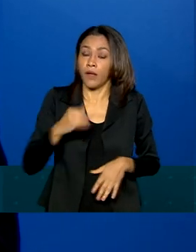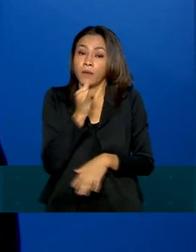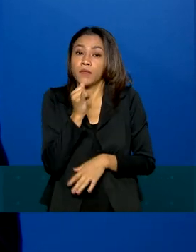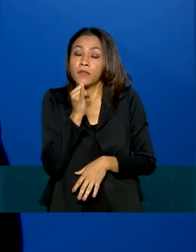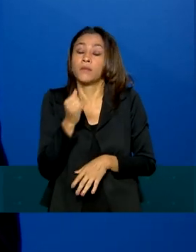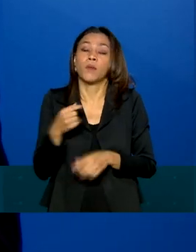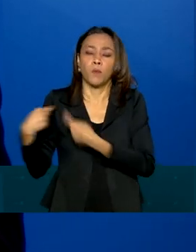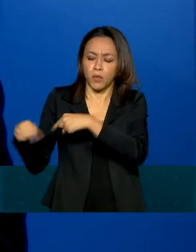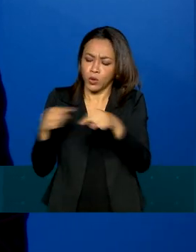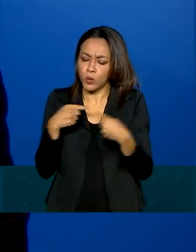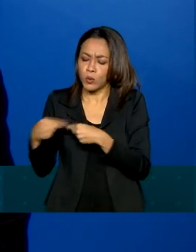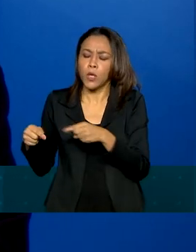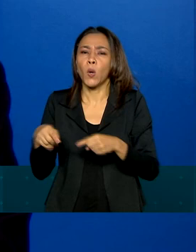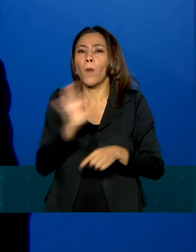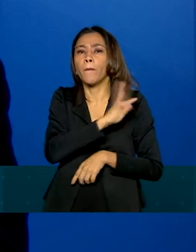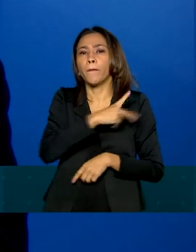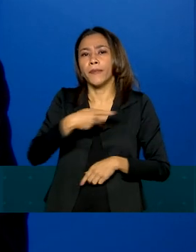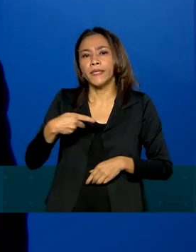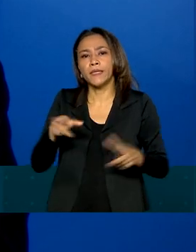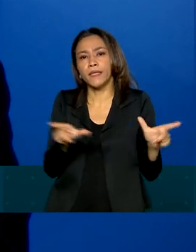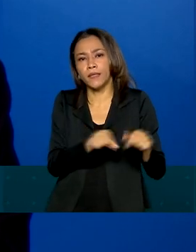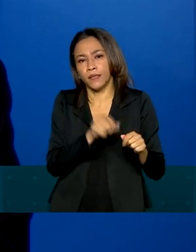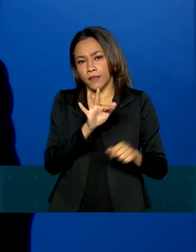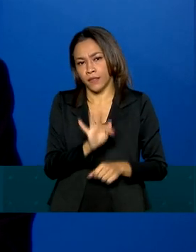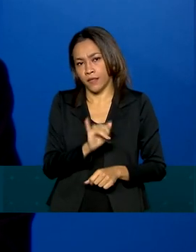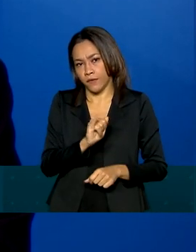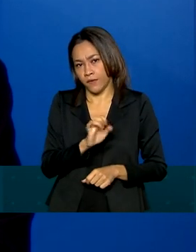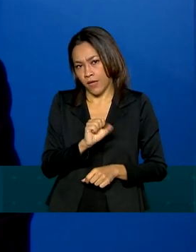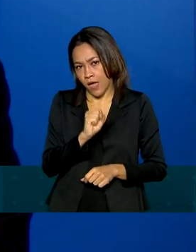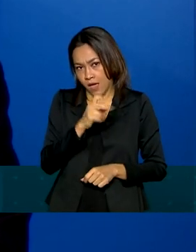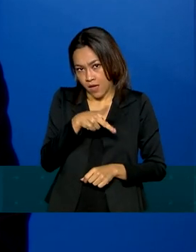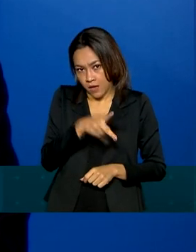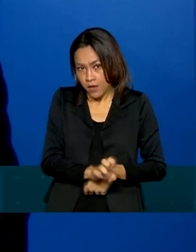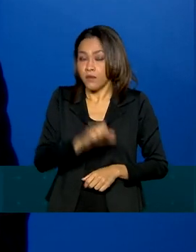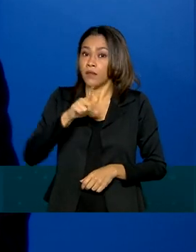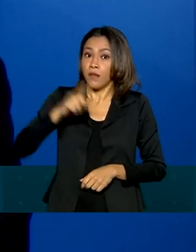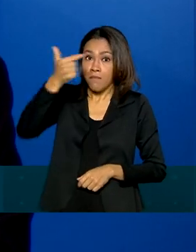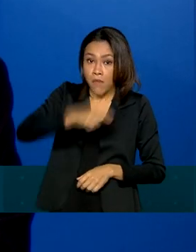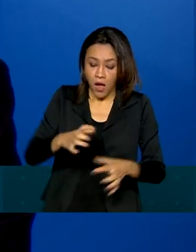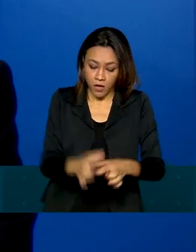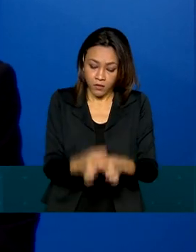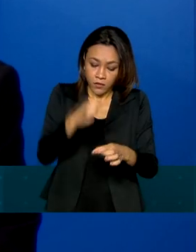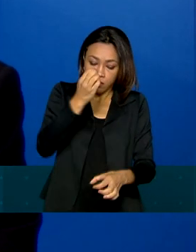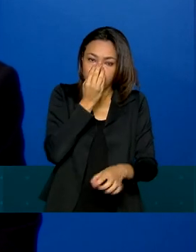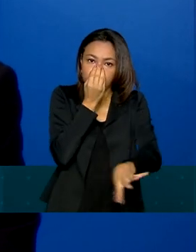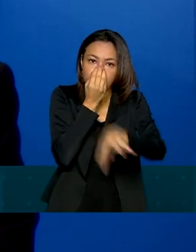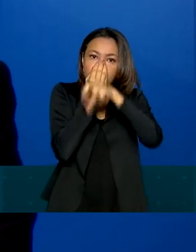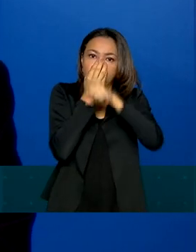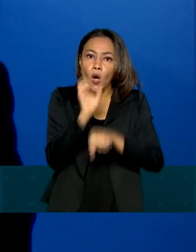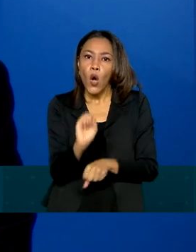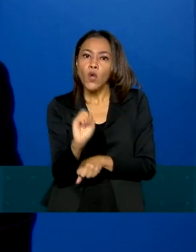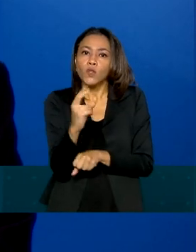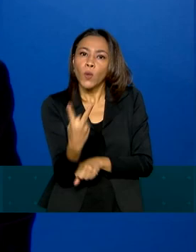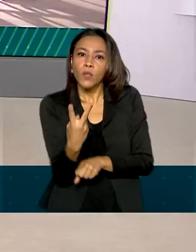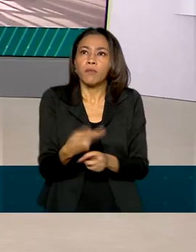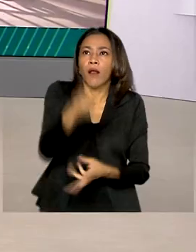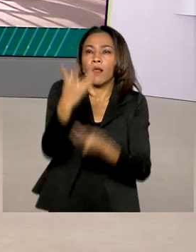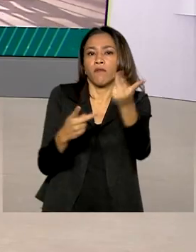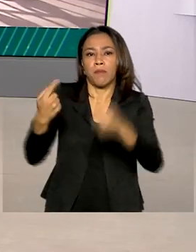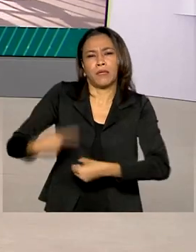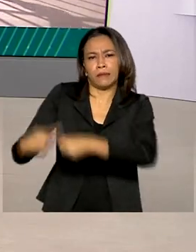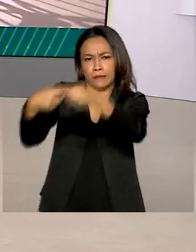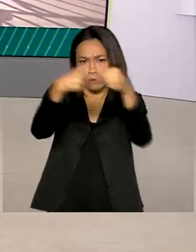produtiva com o presidente da Fiesp, no sentido de termos mais cilindros disponíveis para levar para as cidades mais remotas.